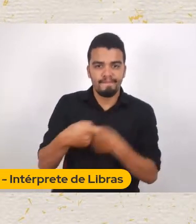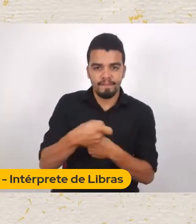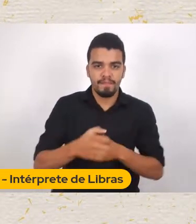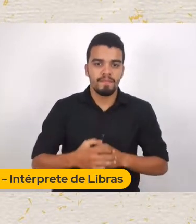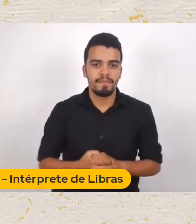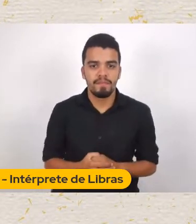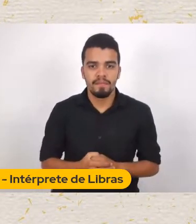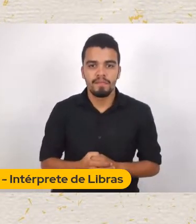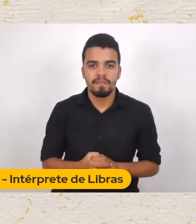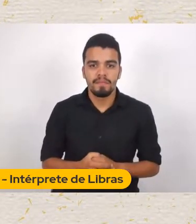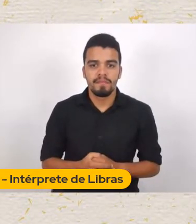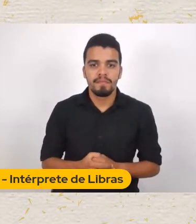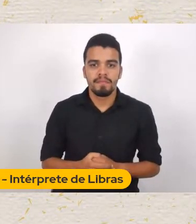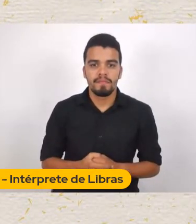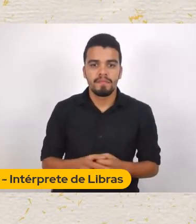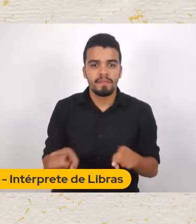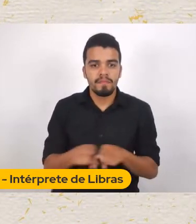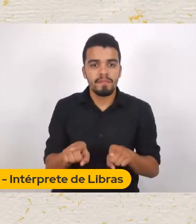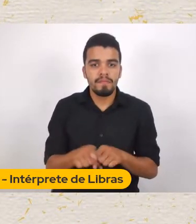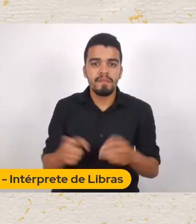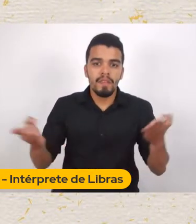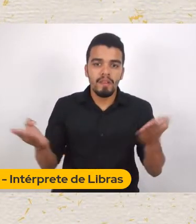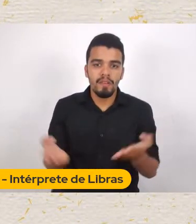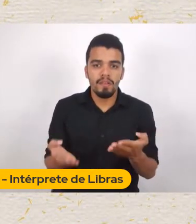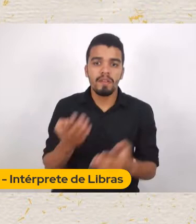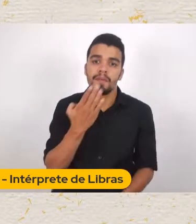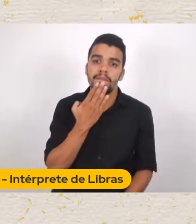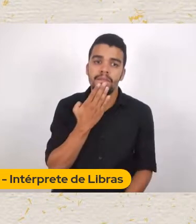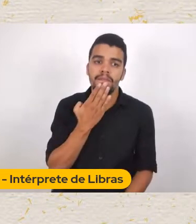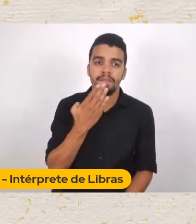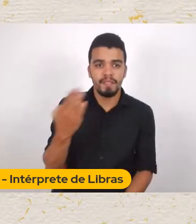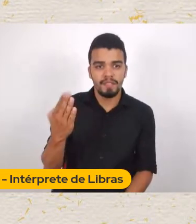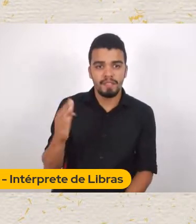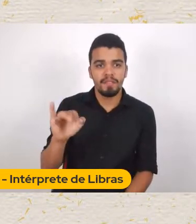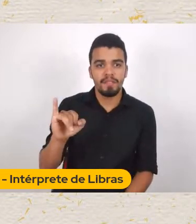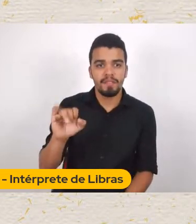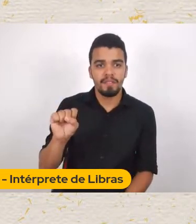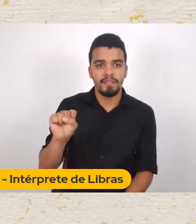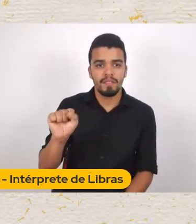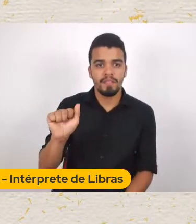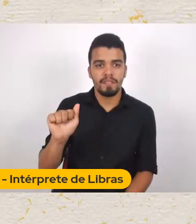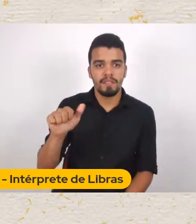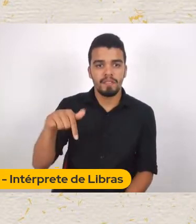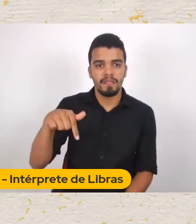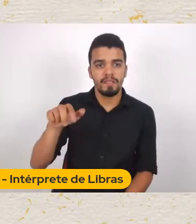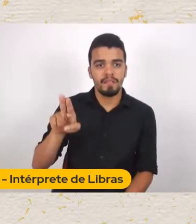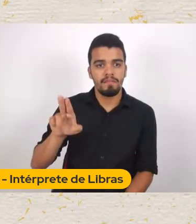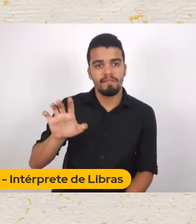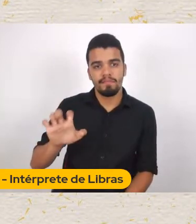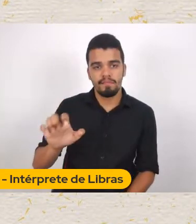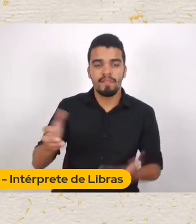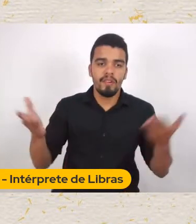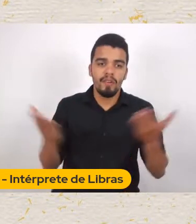Ao companheiro Isaac Que coloque Por favor A minha